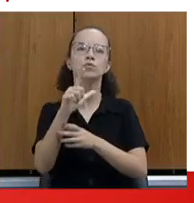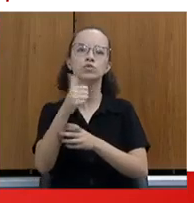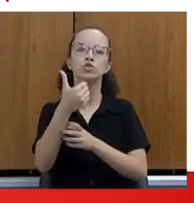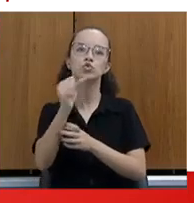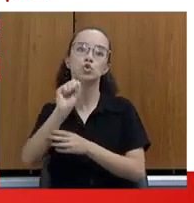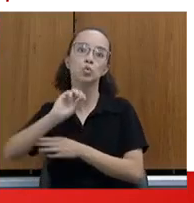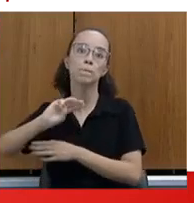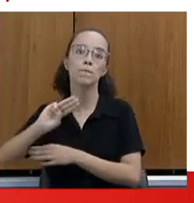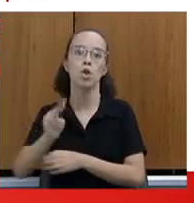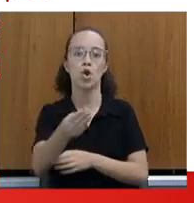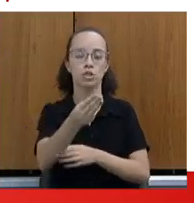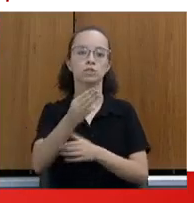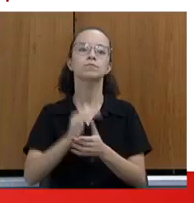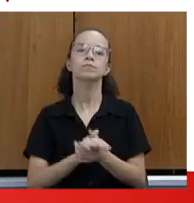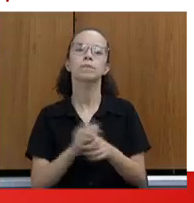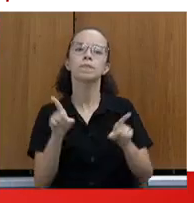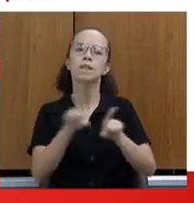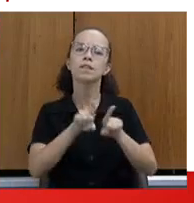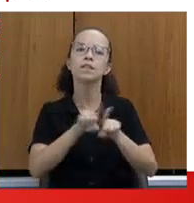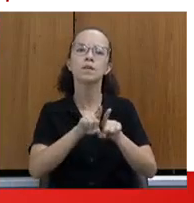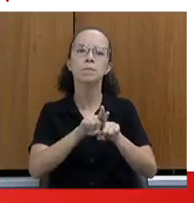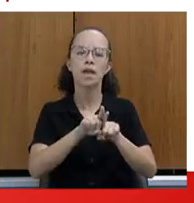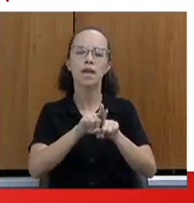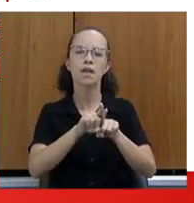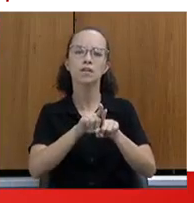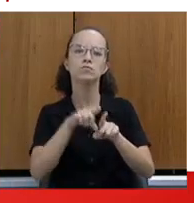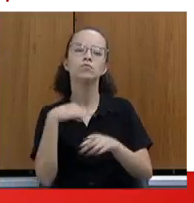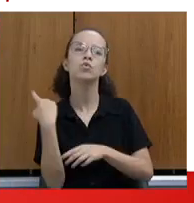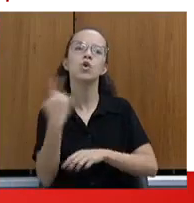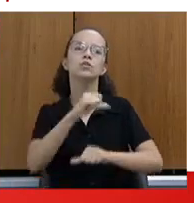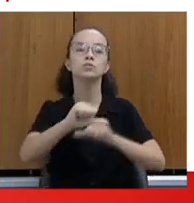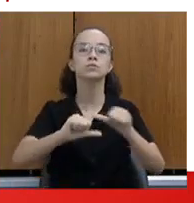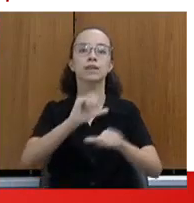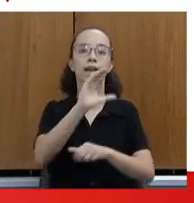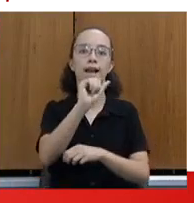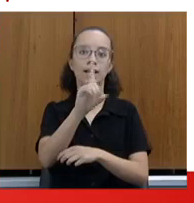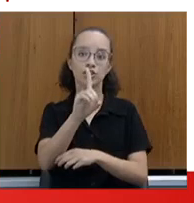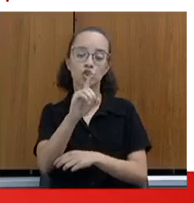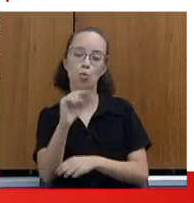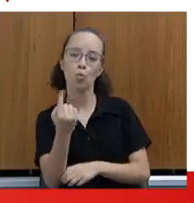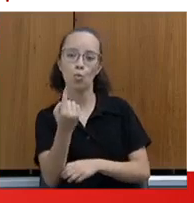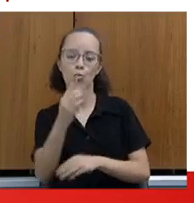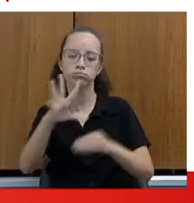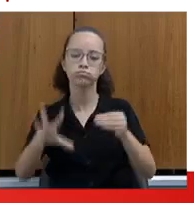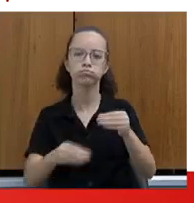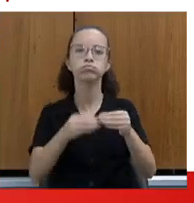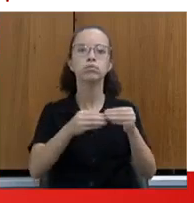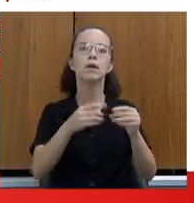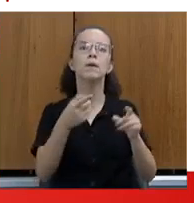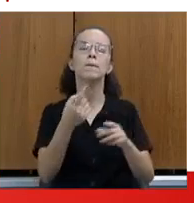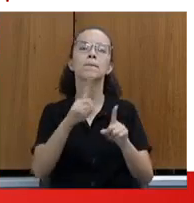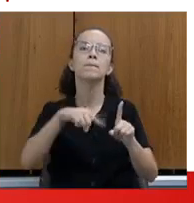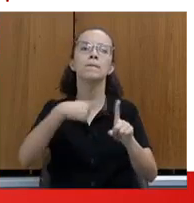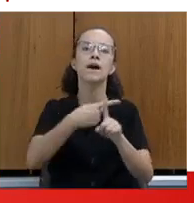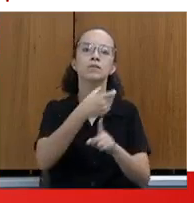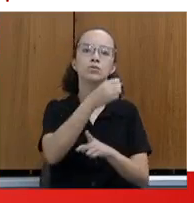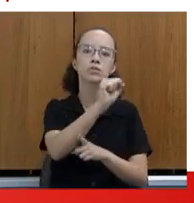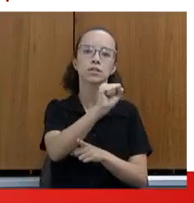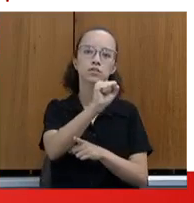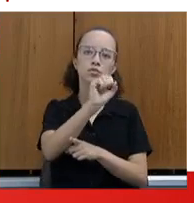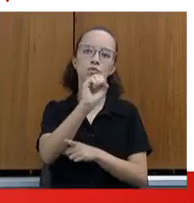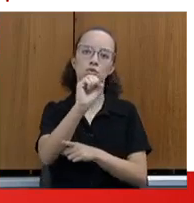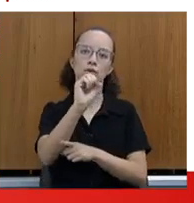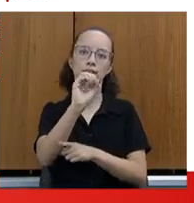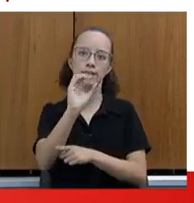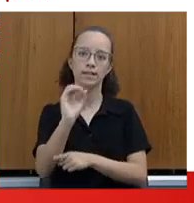anual. Fizemos também uma atualização da base do Cade Único. Adicionamos mais 880 famílias. O valor de